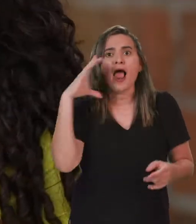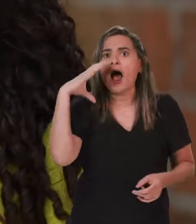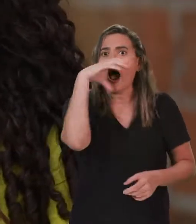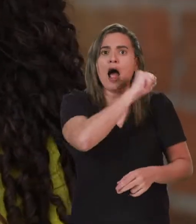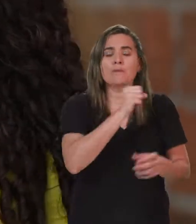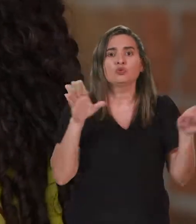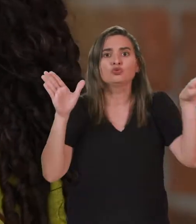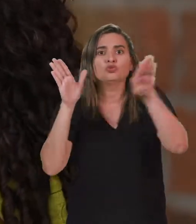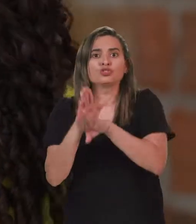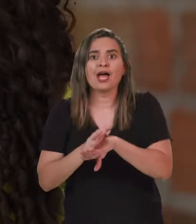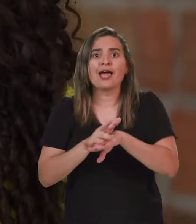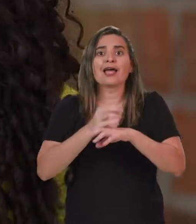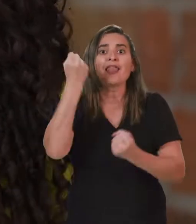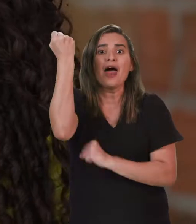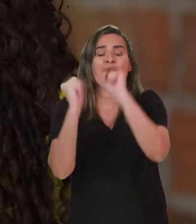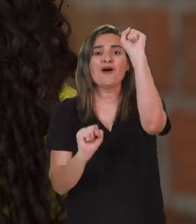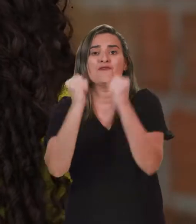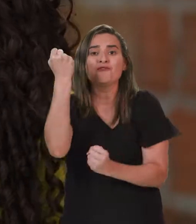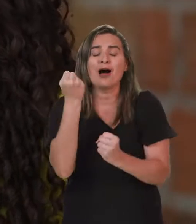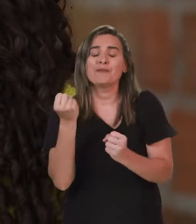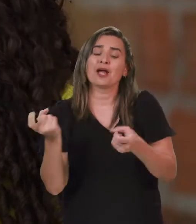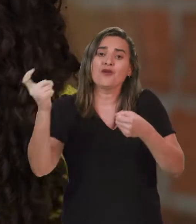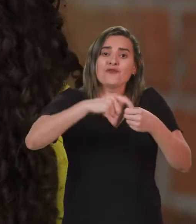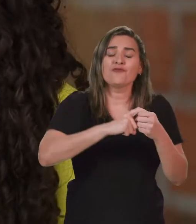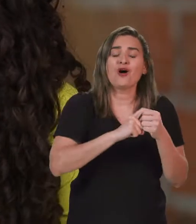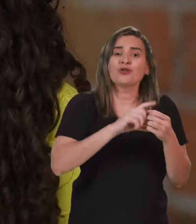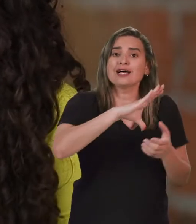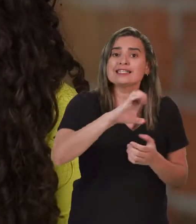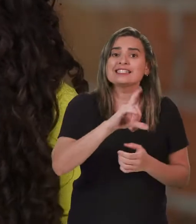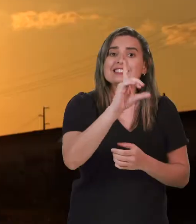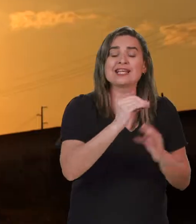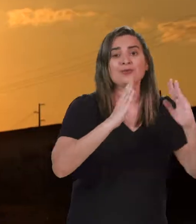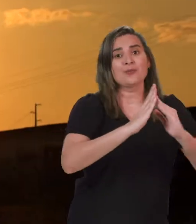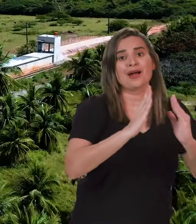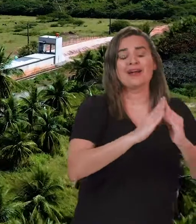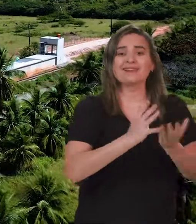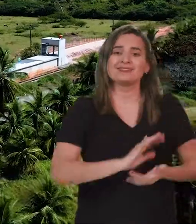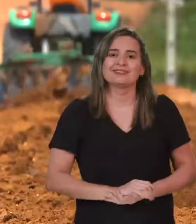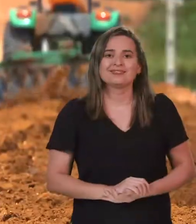fábrica e vão voltar muito mais cedo para casa também. Então vai ser maravilhoso para elas.